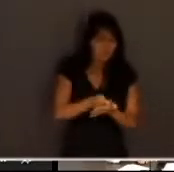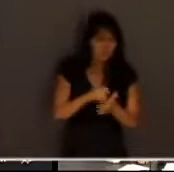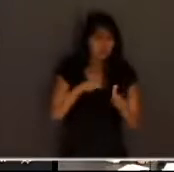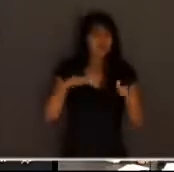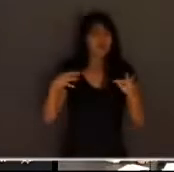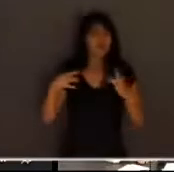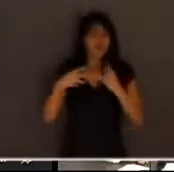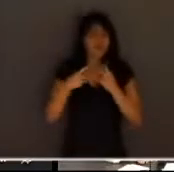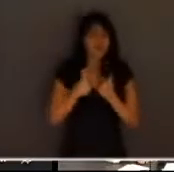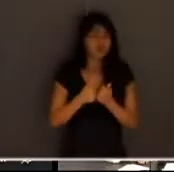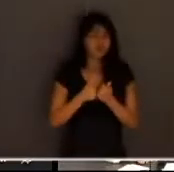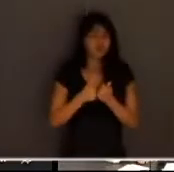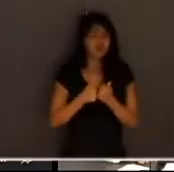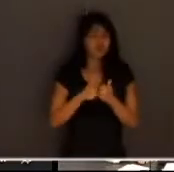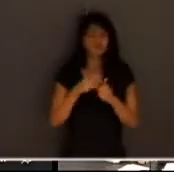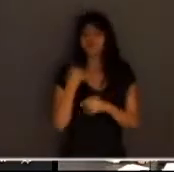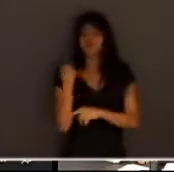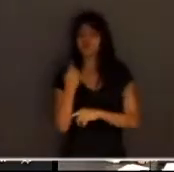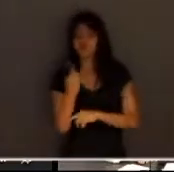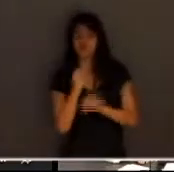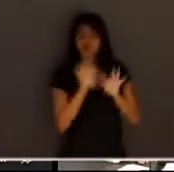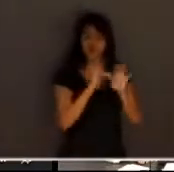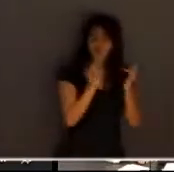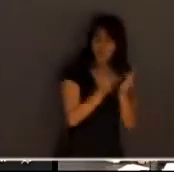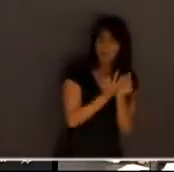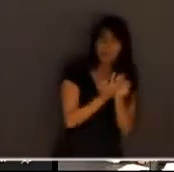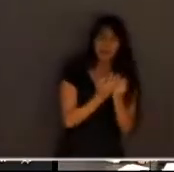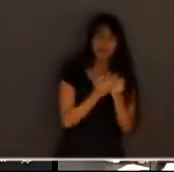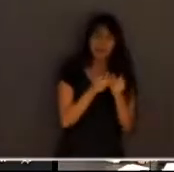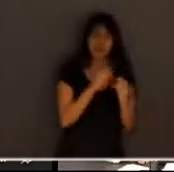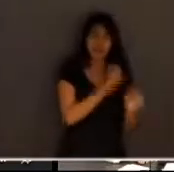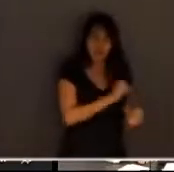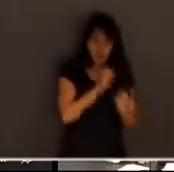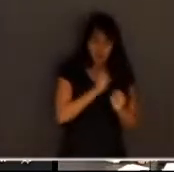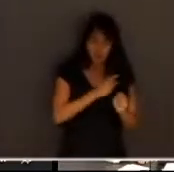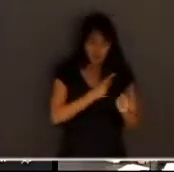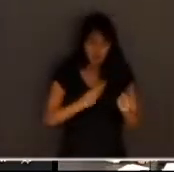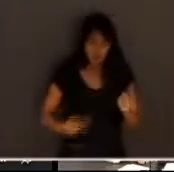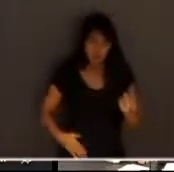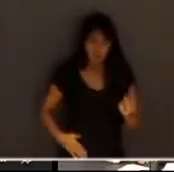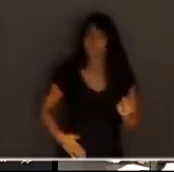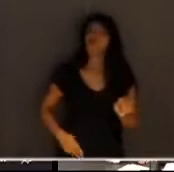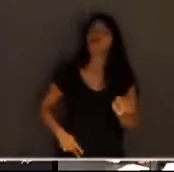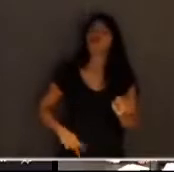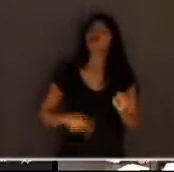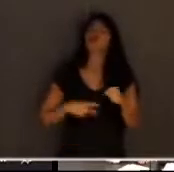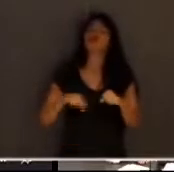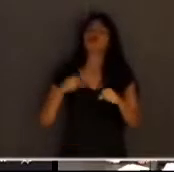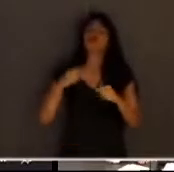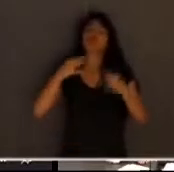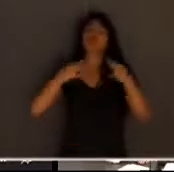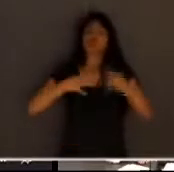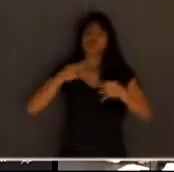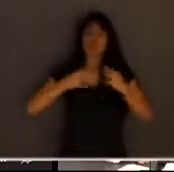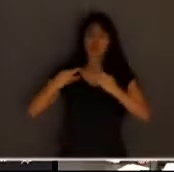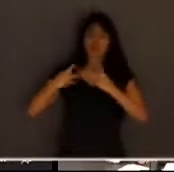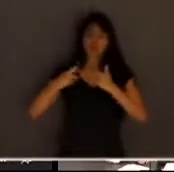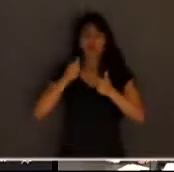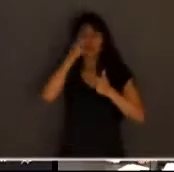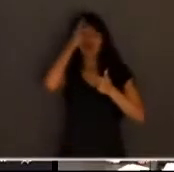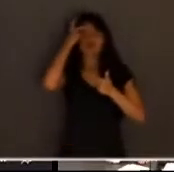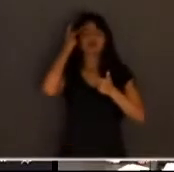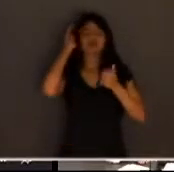todos indivíduo família poder público jurados todos é uma obrigação positiva